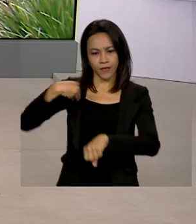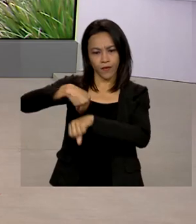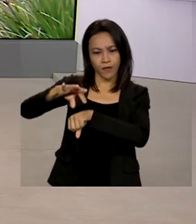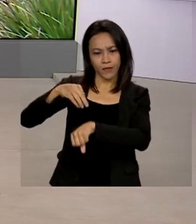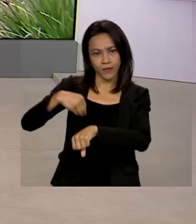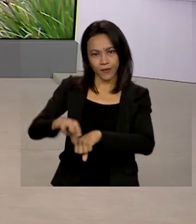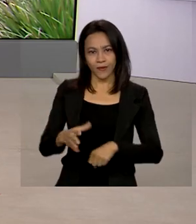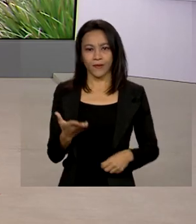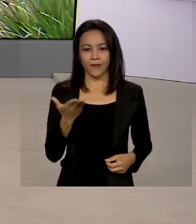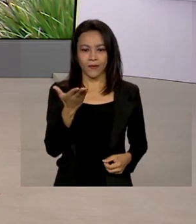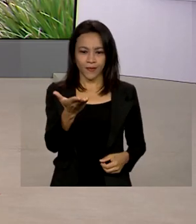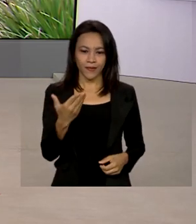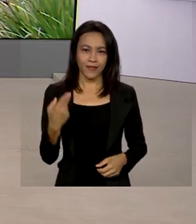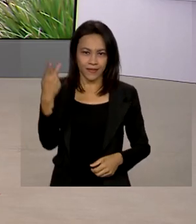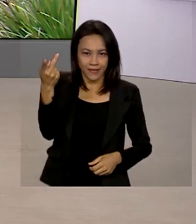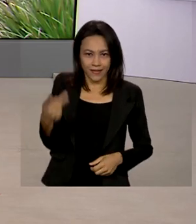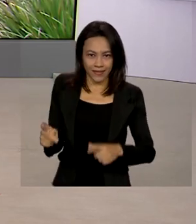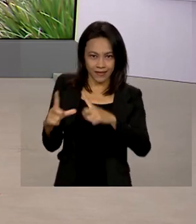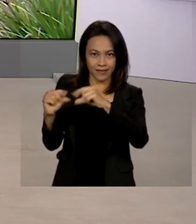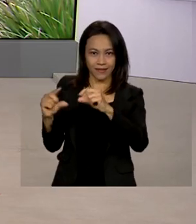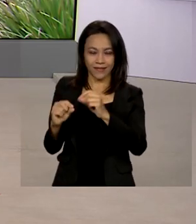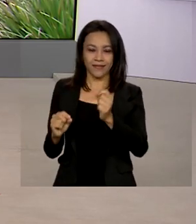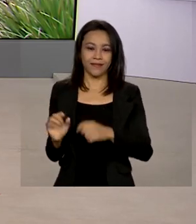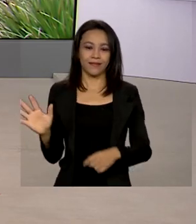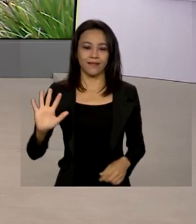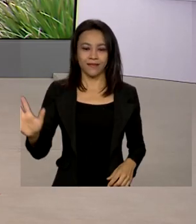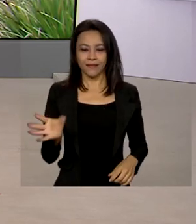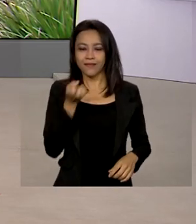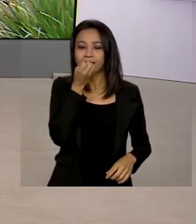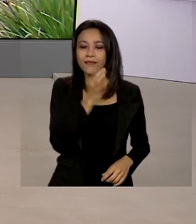ao vivo pra gente, direto de Brasília. Glauco, bom dia!